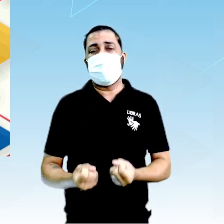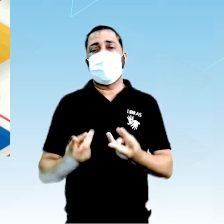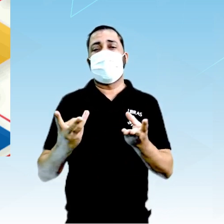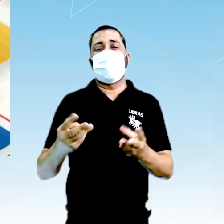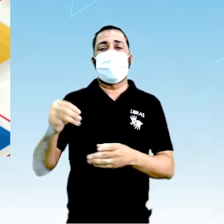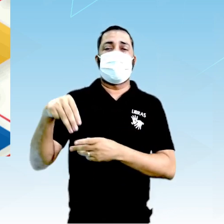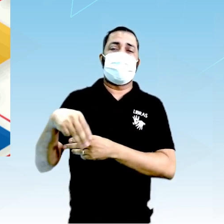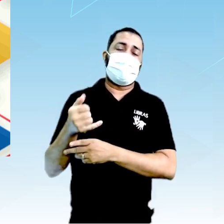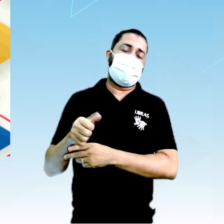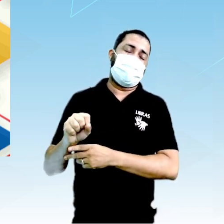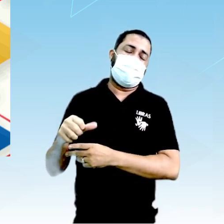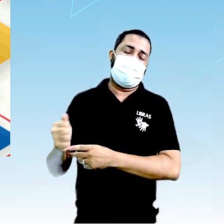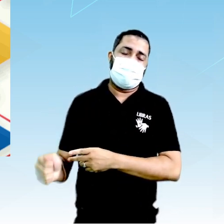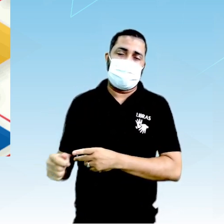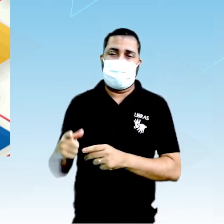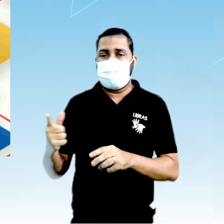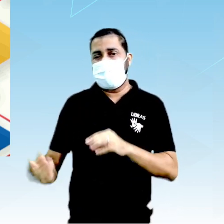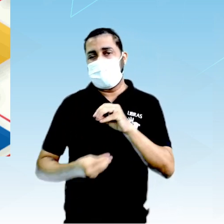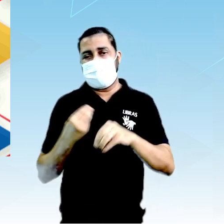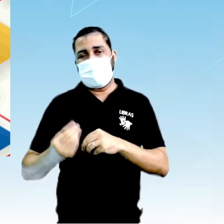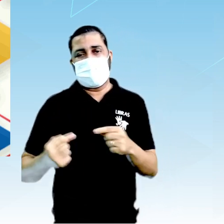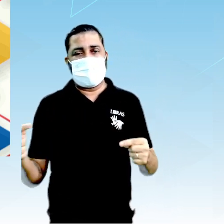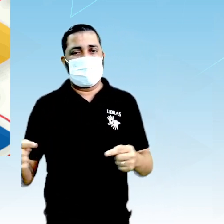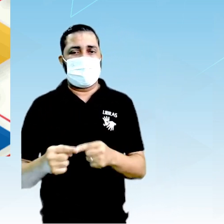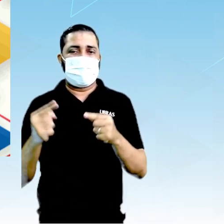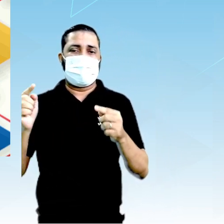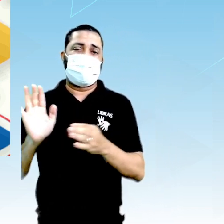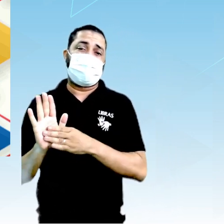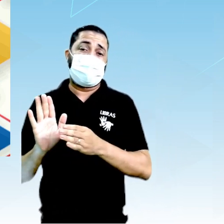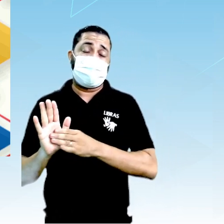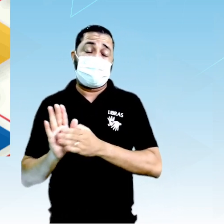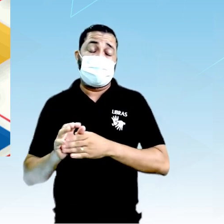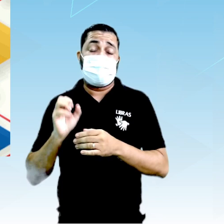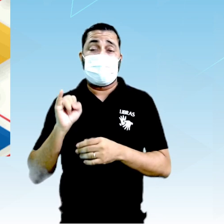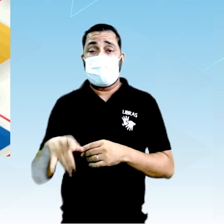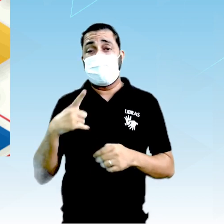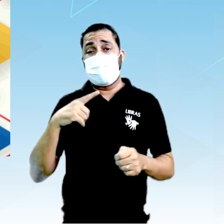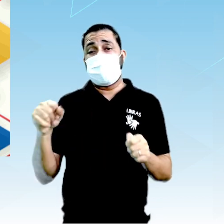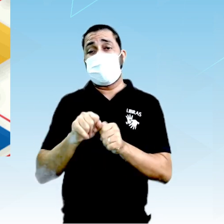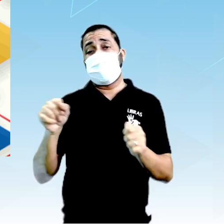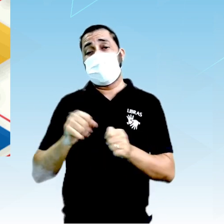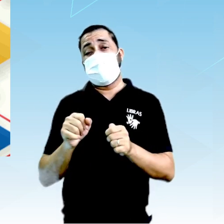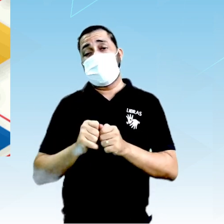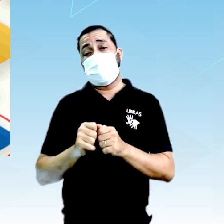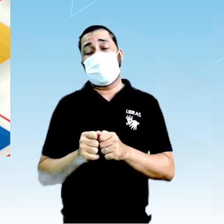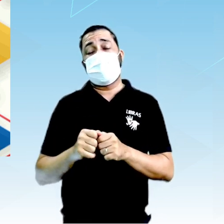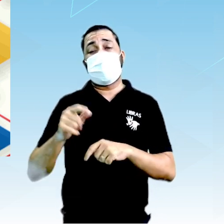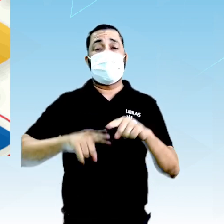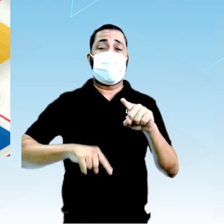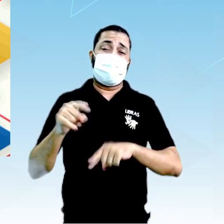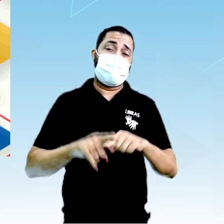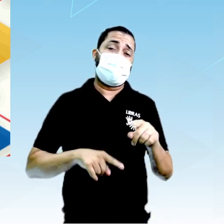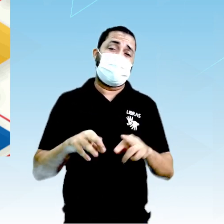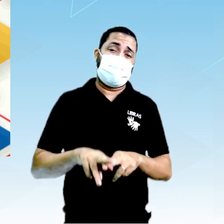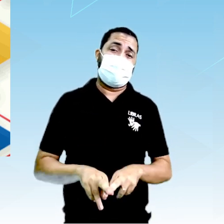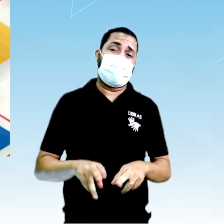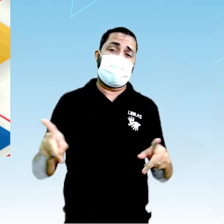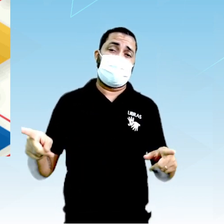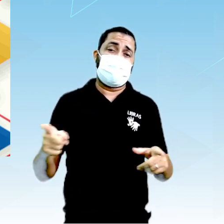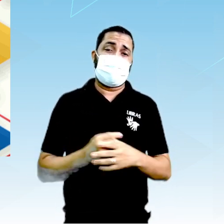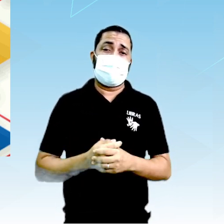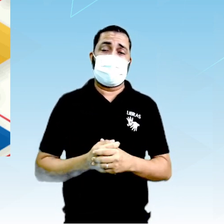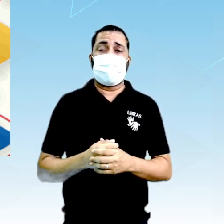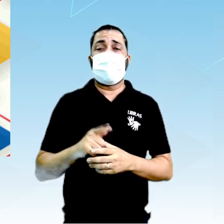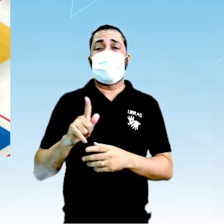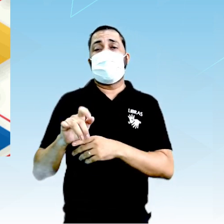massa com que os reagentes se combinam, essa proporção. Mas se eu fizer, eu vou formar um produto diferente. O Gayle